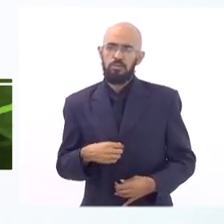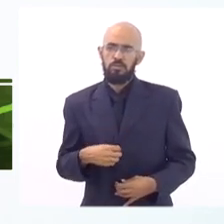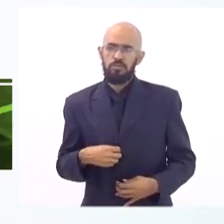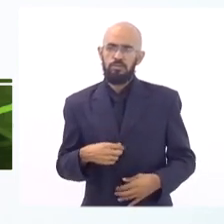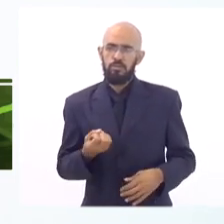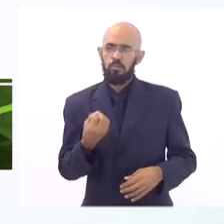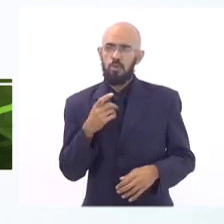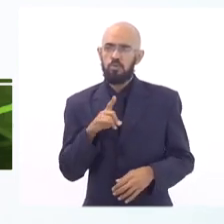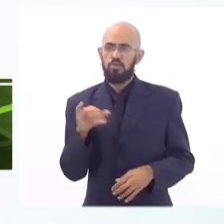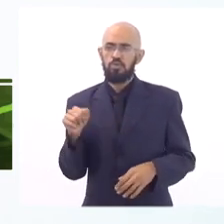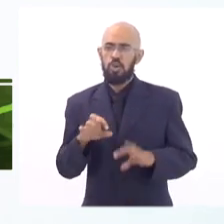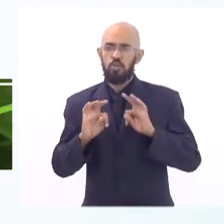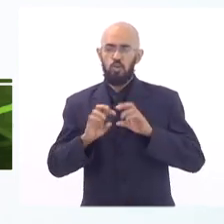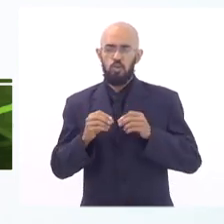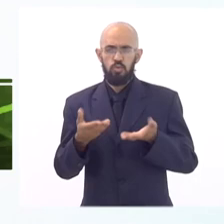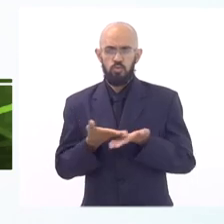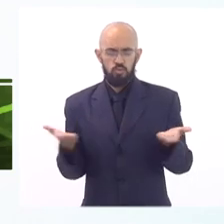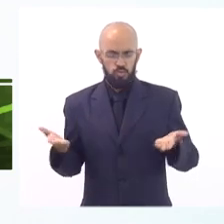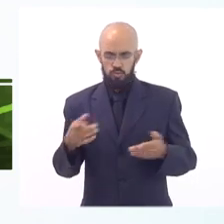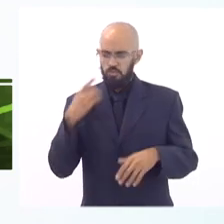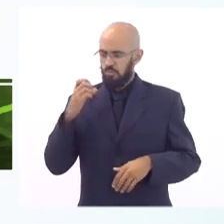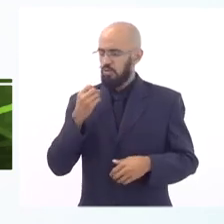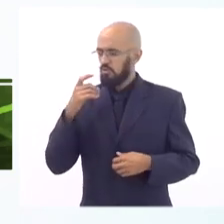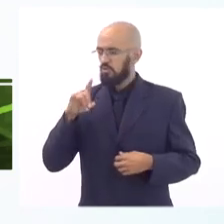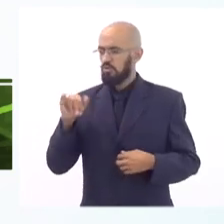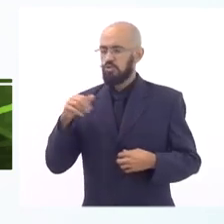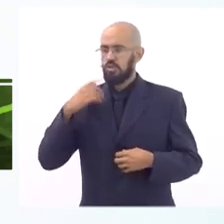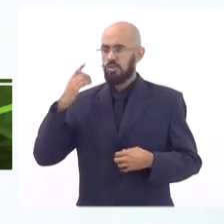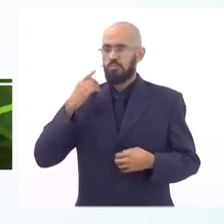Bom dia a todos bom dia deputado bom dia Celinha bom dia